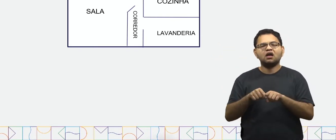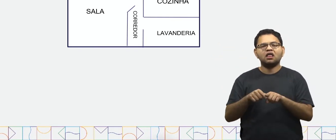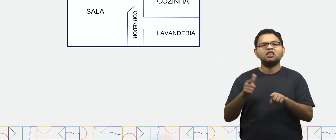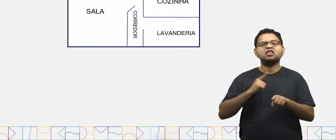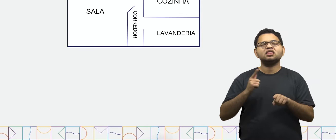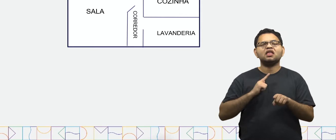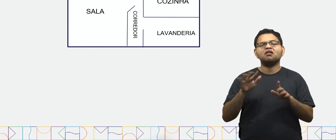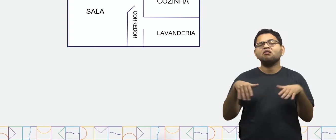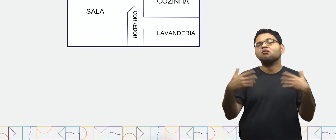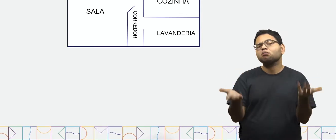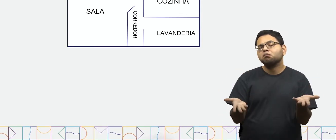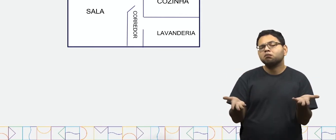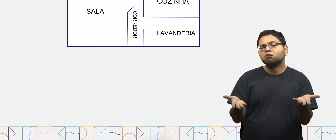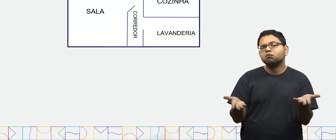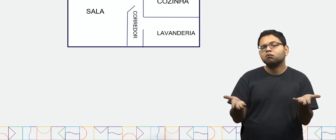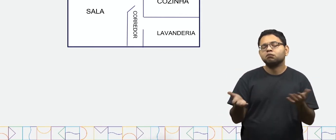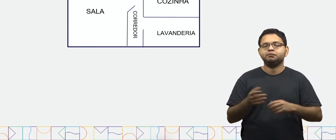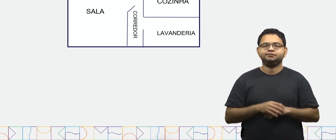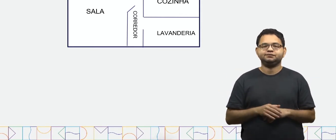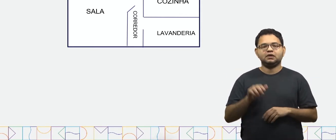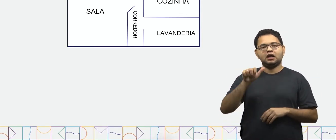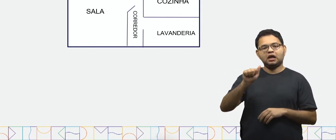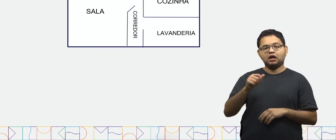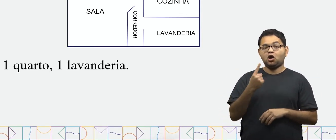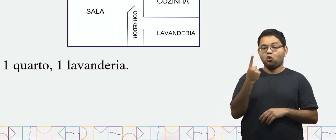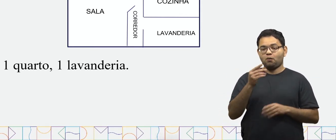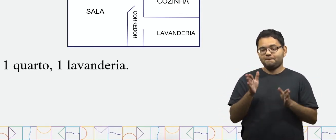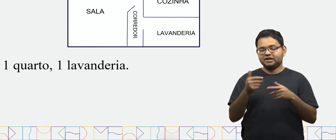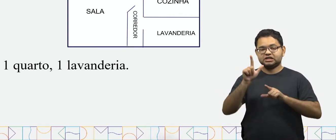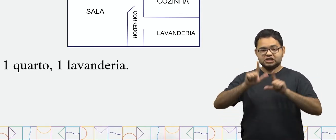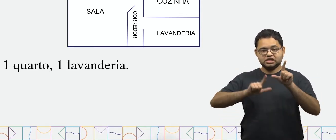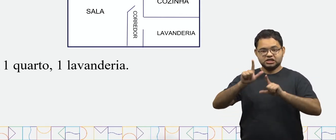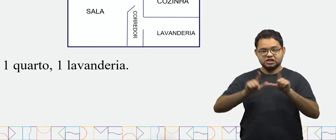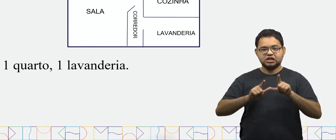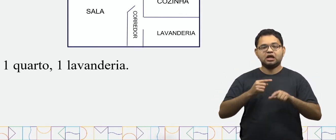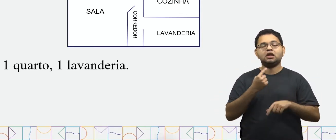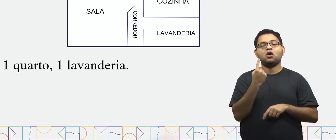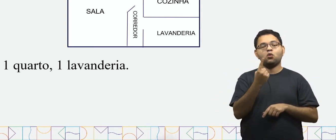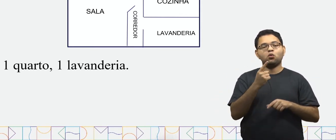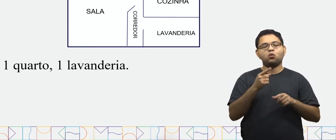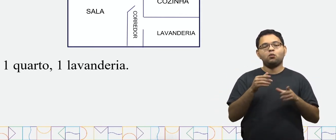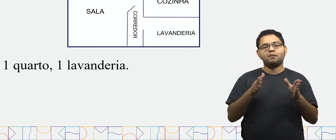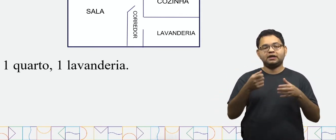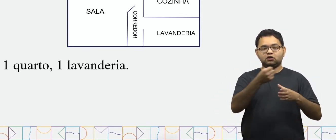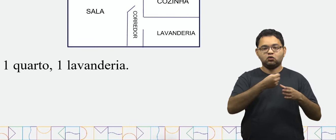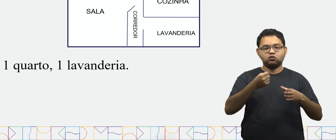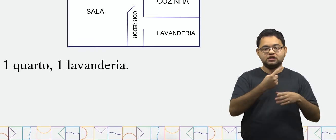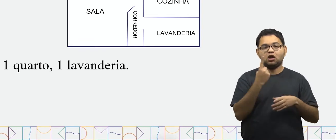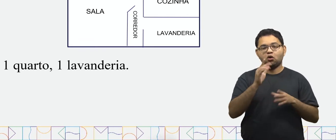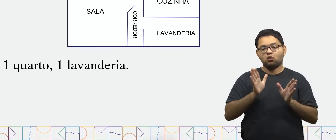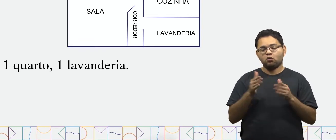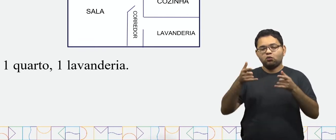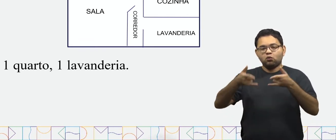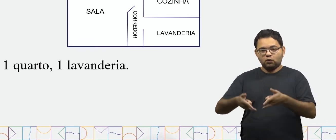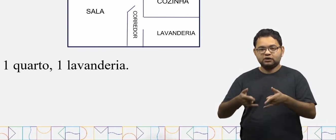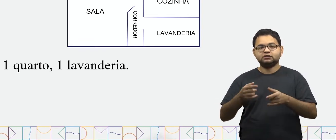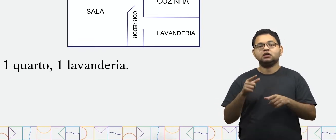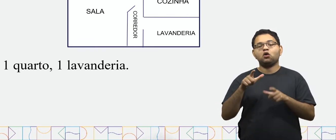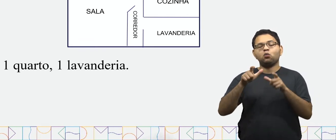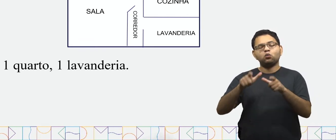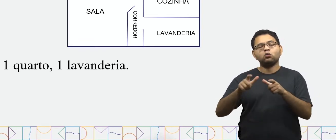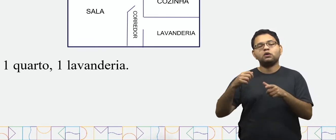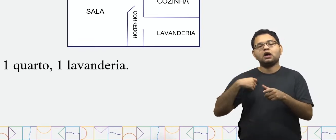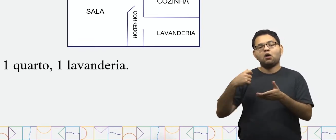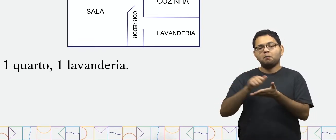existentes neste desenho? Quais são? Letra A. Uma sala, uma cozinha, um quarto,